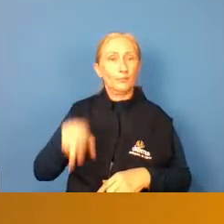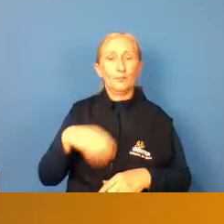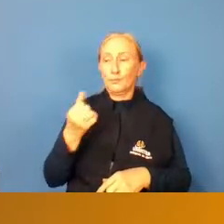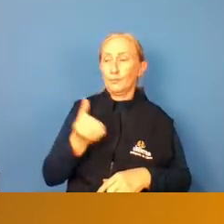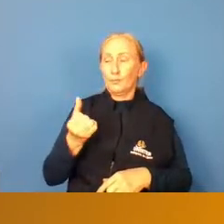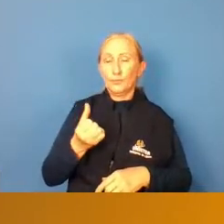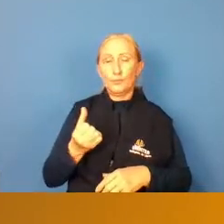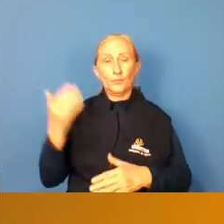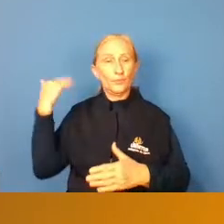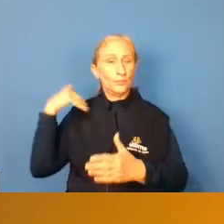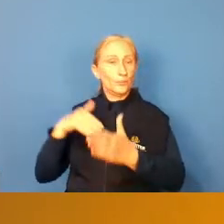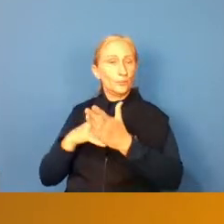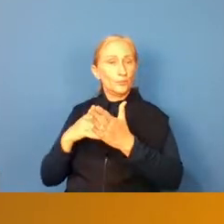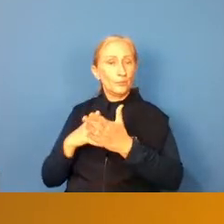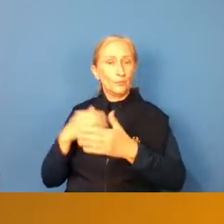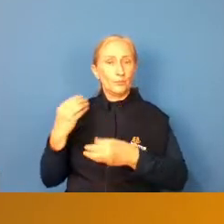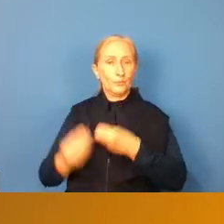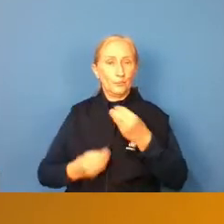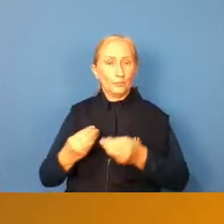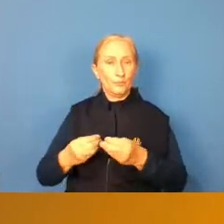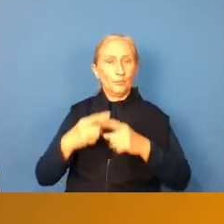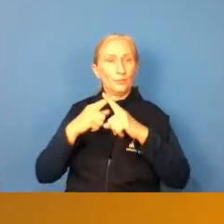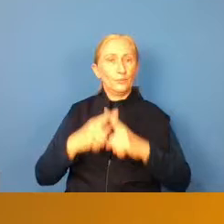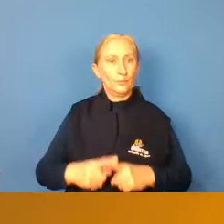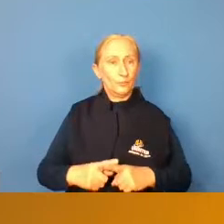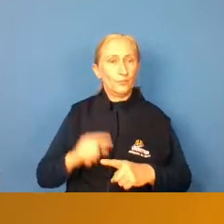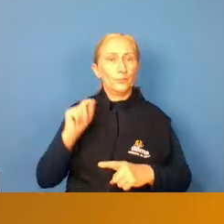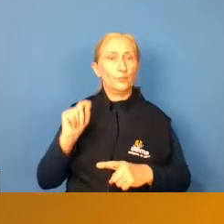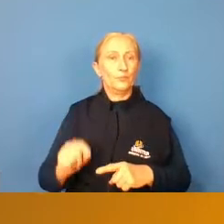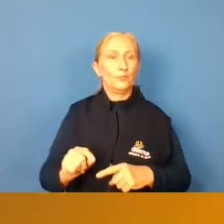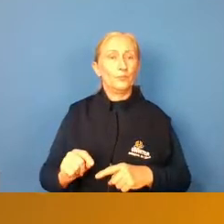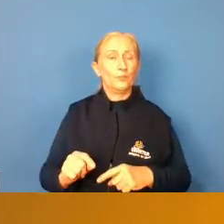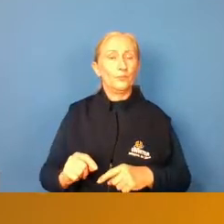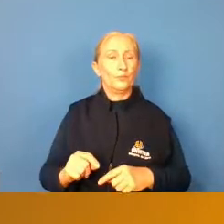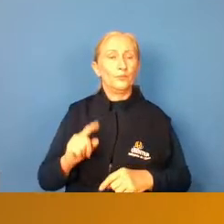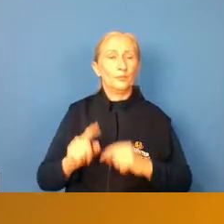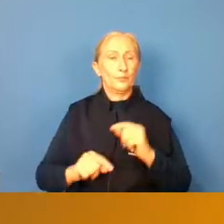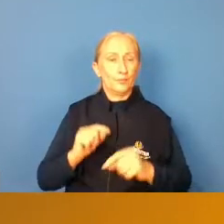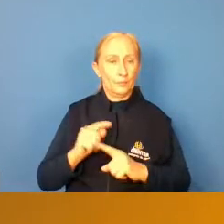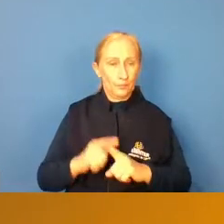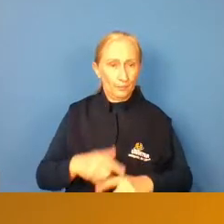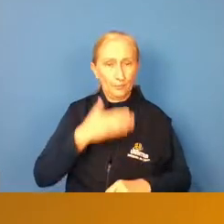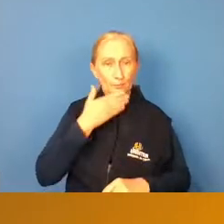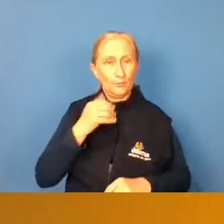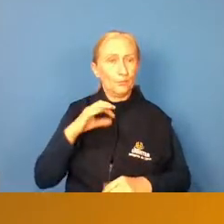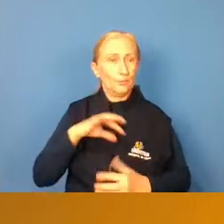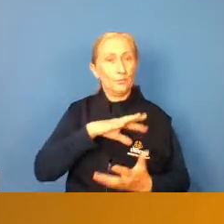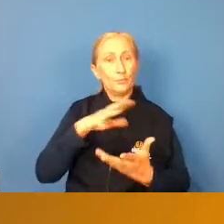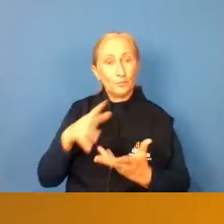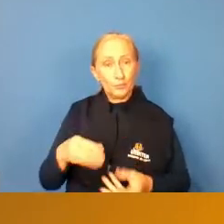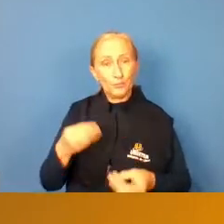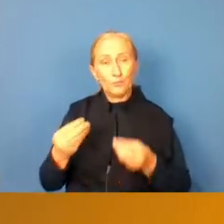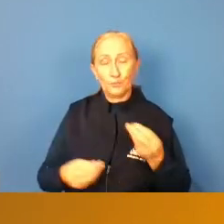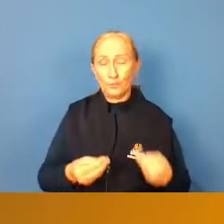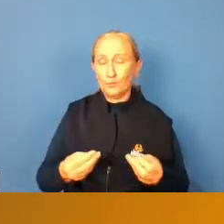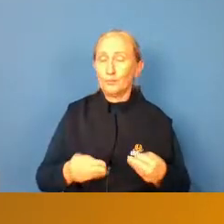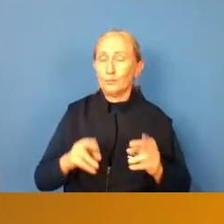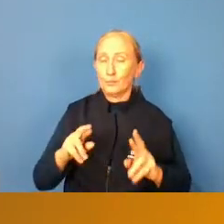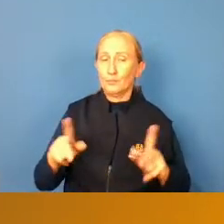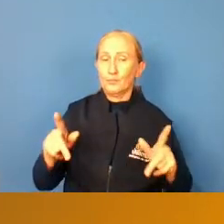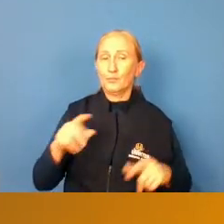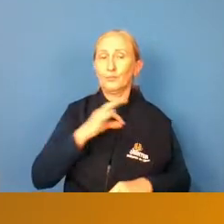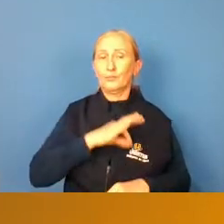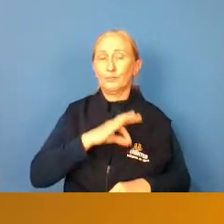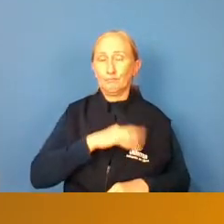lugar no último campeão no último torneio do campeão dos melhores do mundo então acho que essa é uma diferença muito